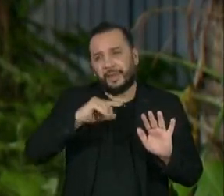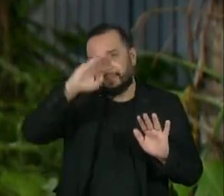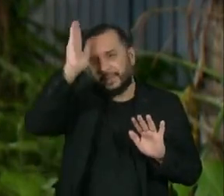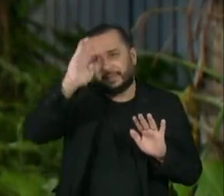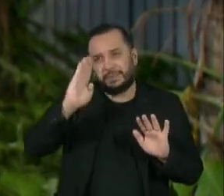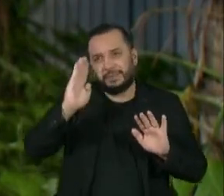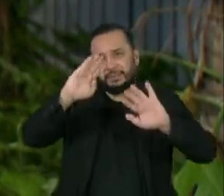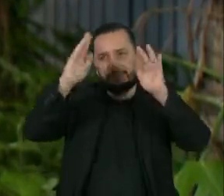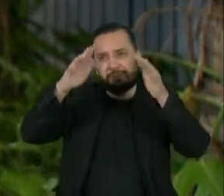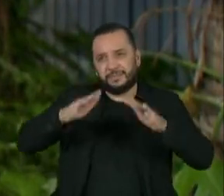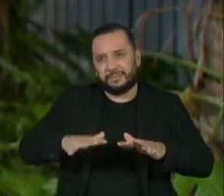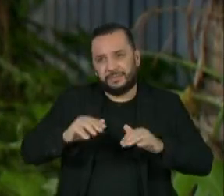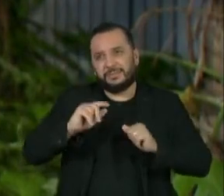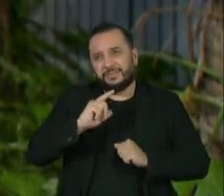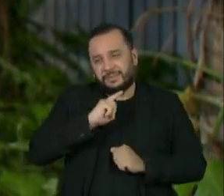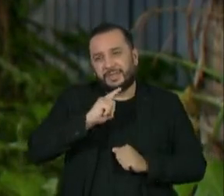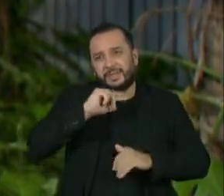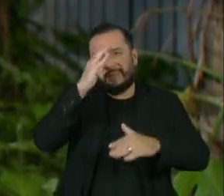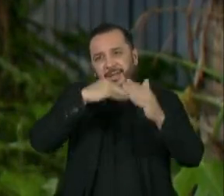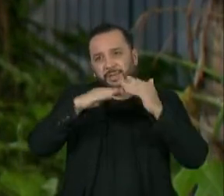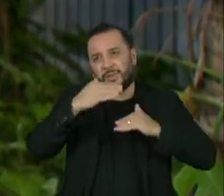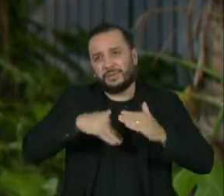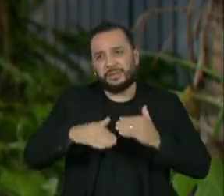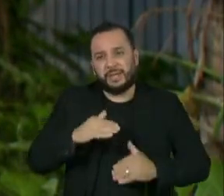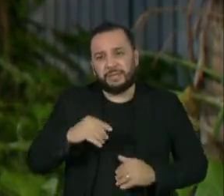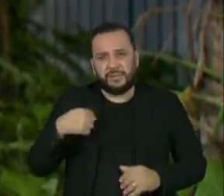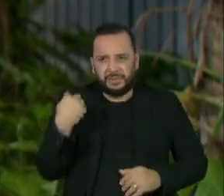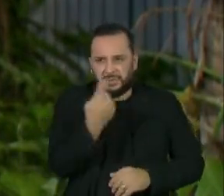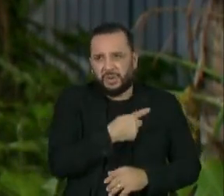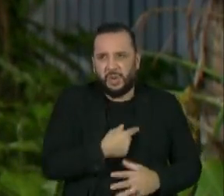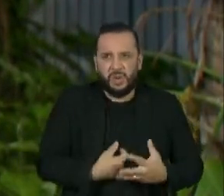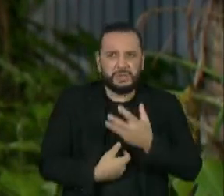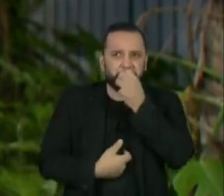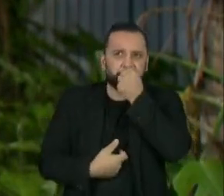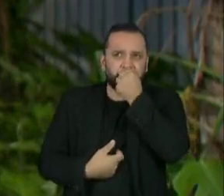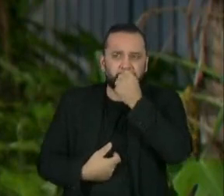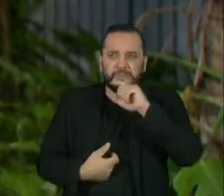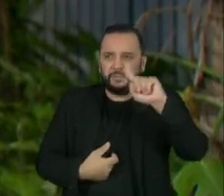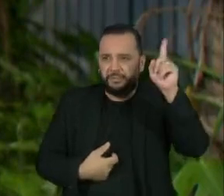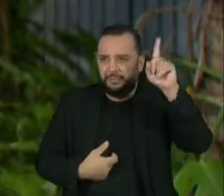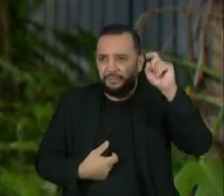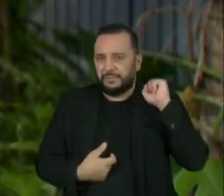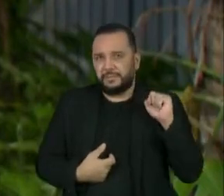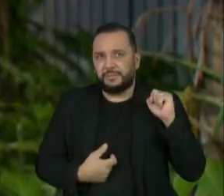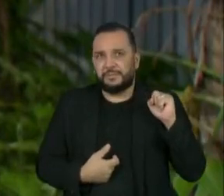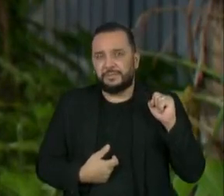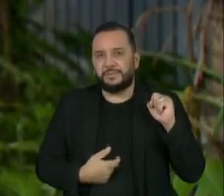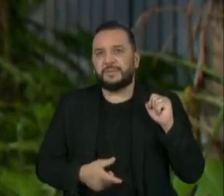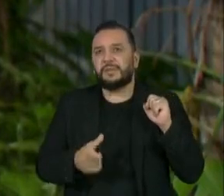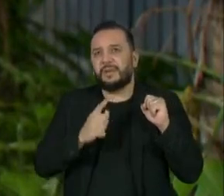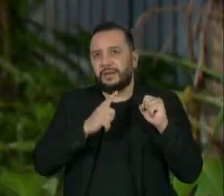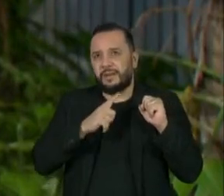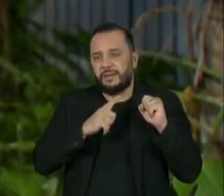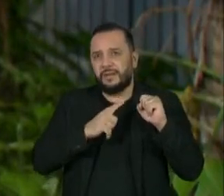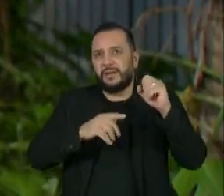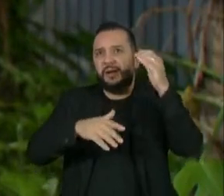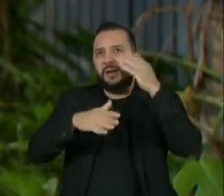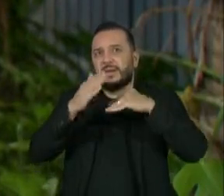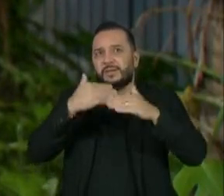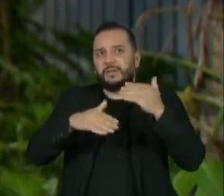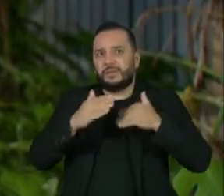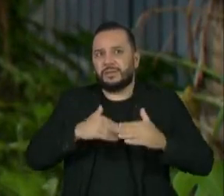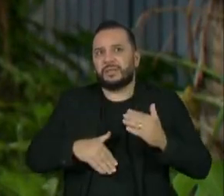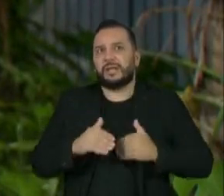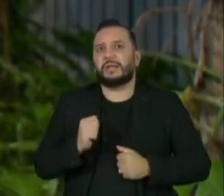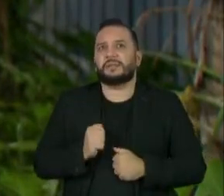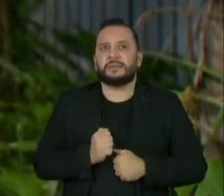mas não um retrocesso que nos silenciou, um retrocesso que está fazendo com